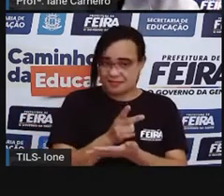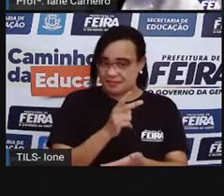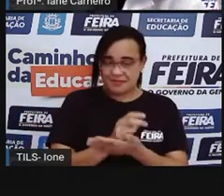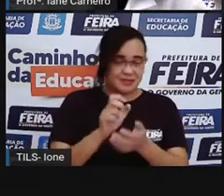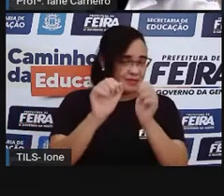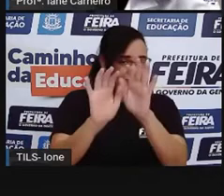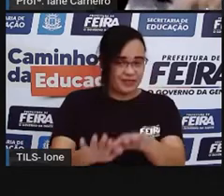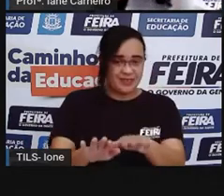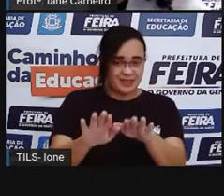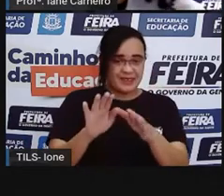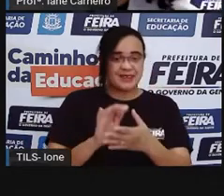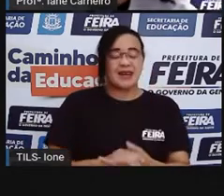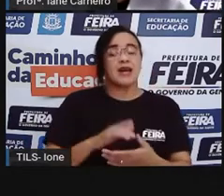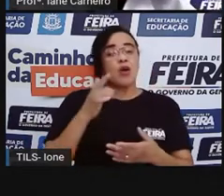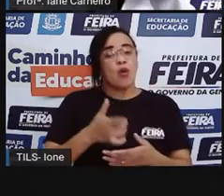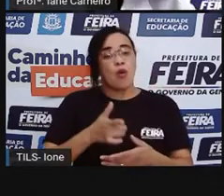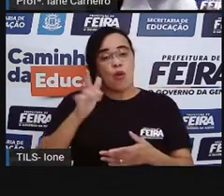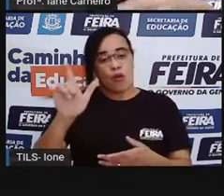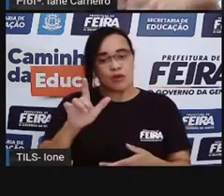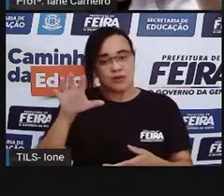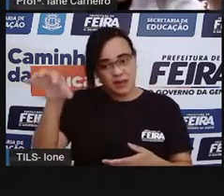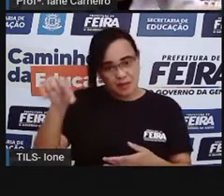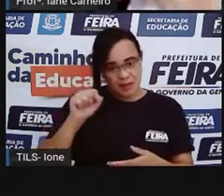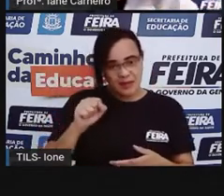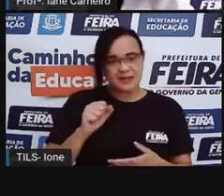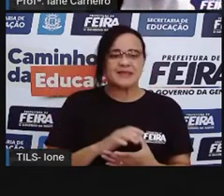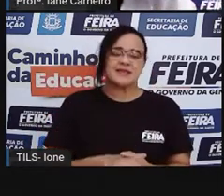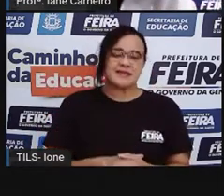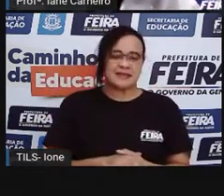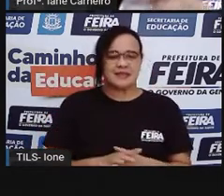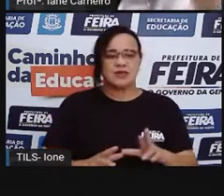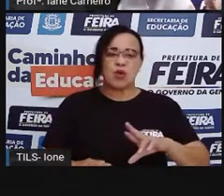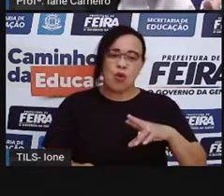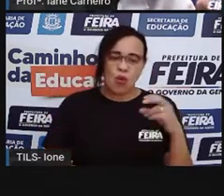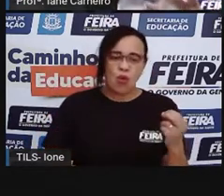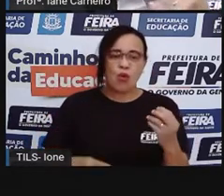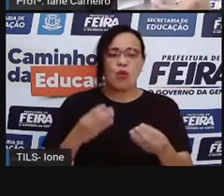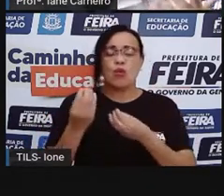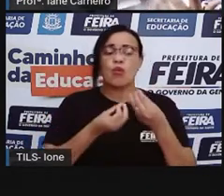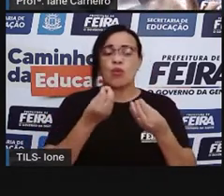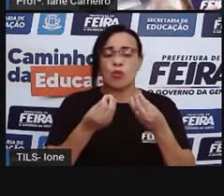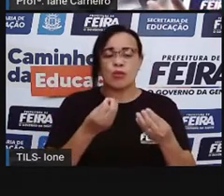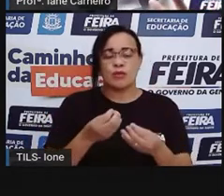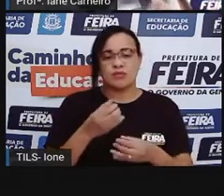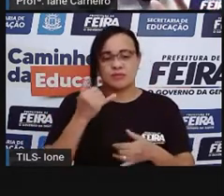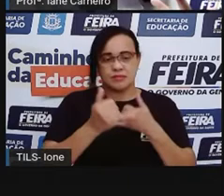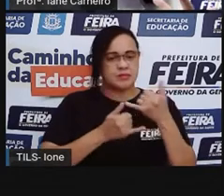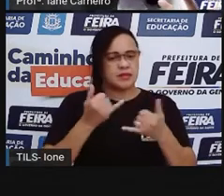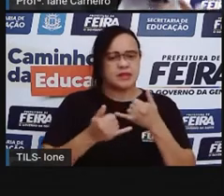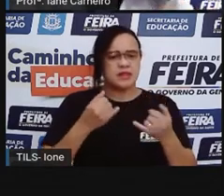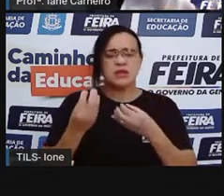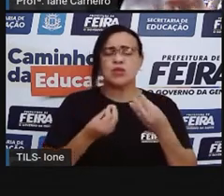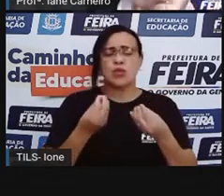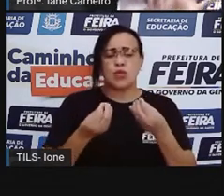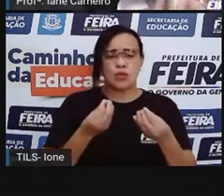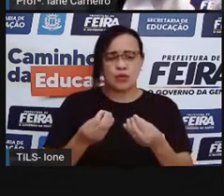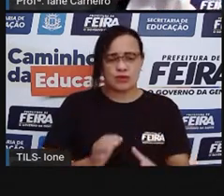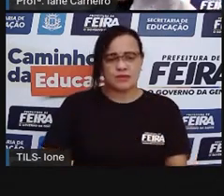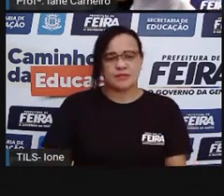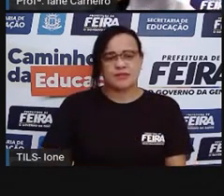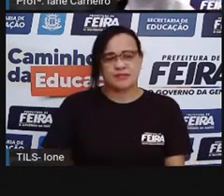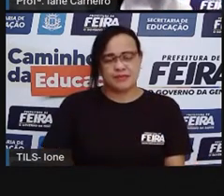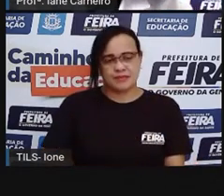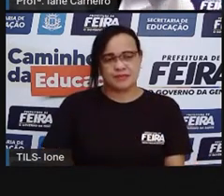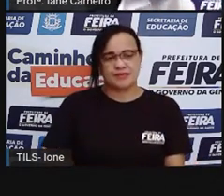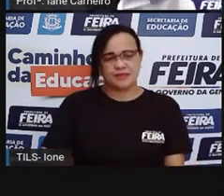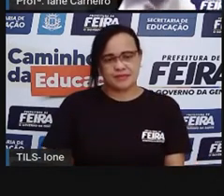jogar. Aí você tem que ter outra. Ou tem outras modalidades, outros jeitos de brincar de bolinha de gude. Esse é um que a